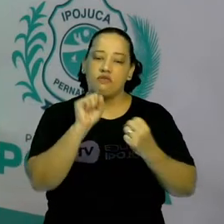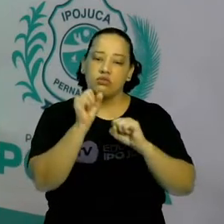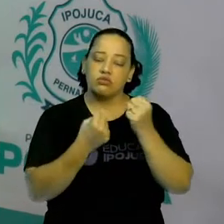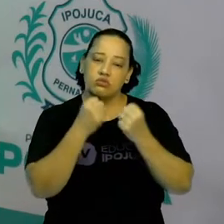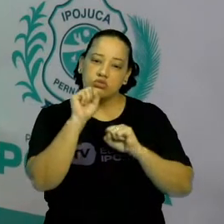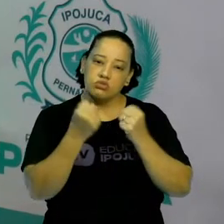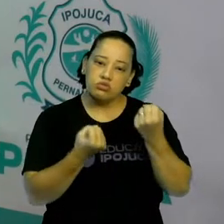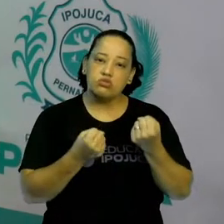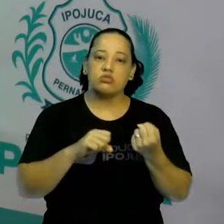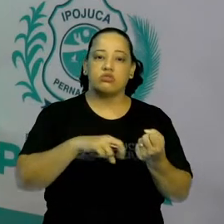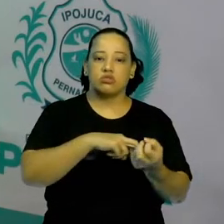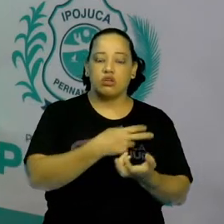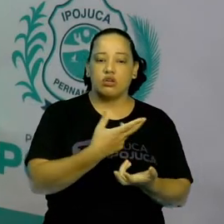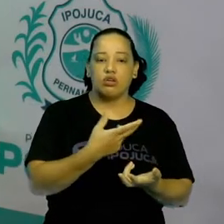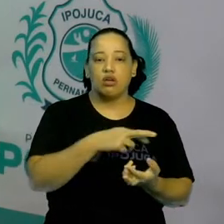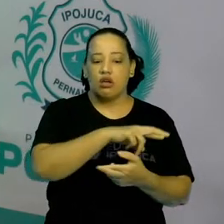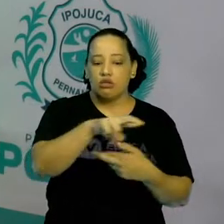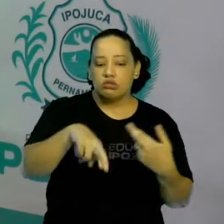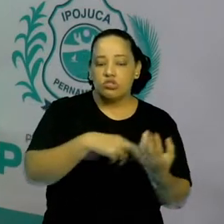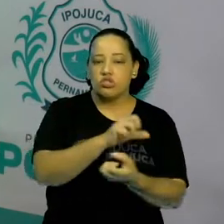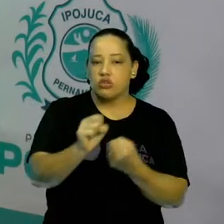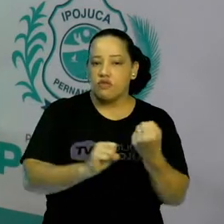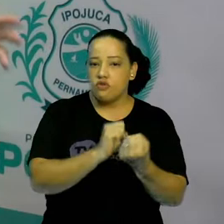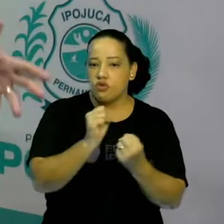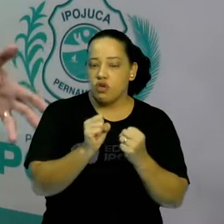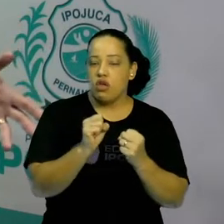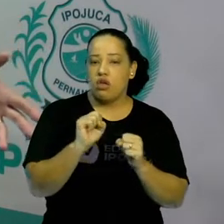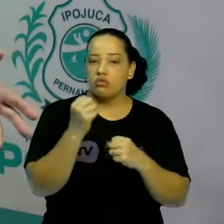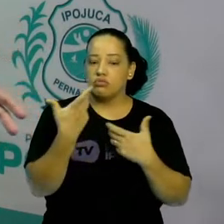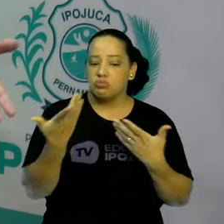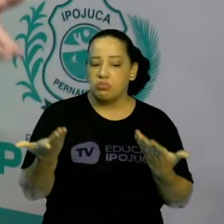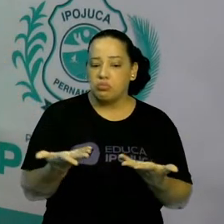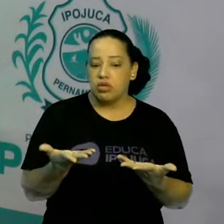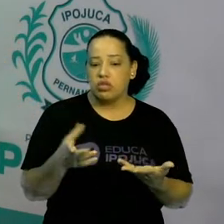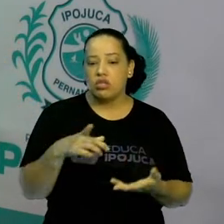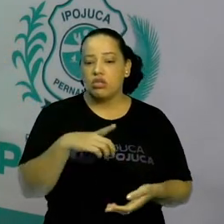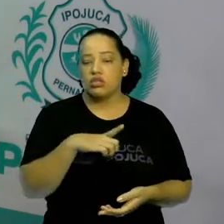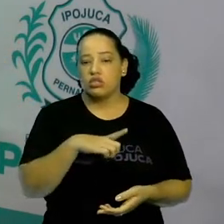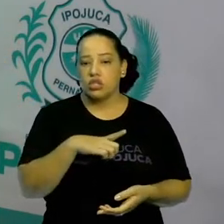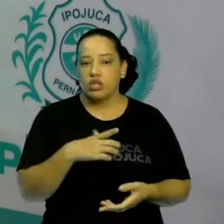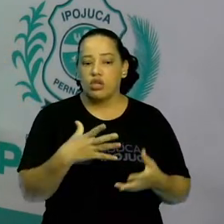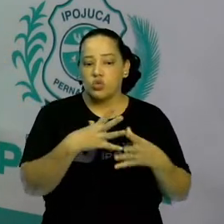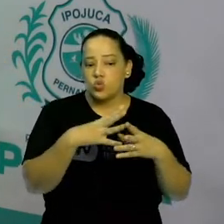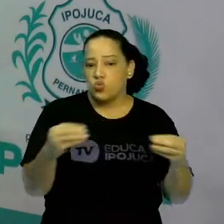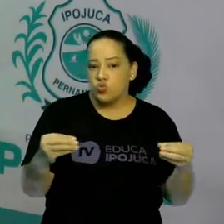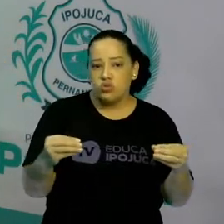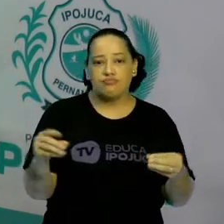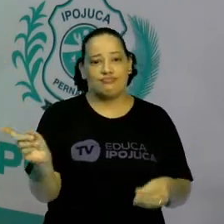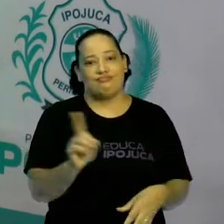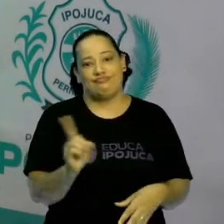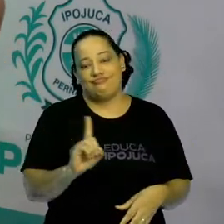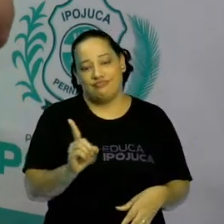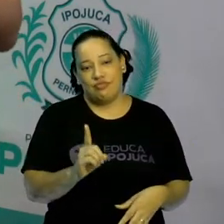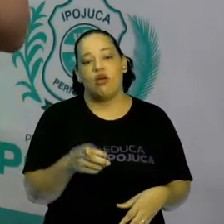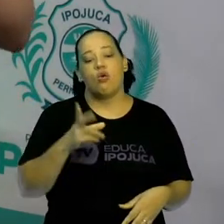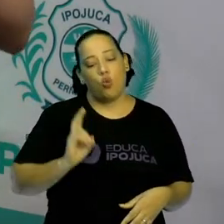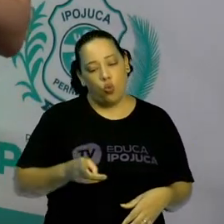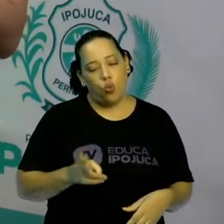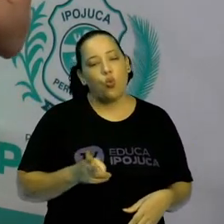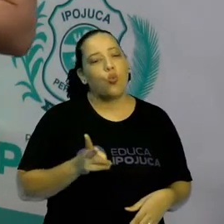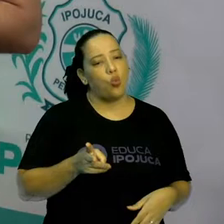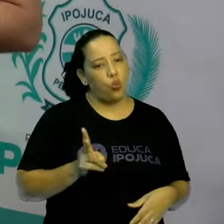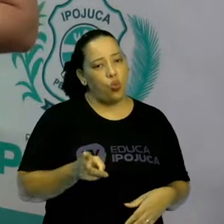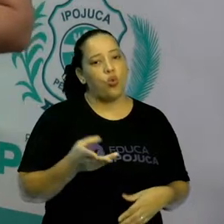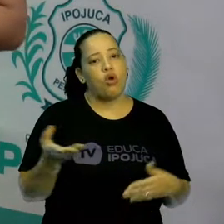aconteceu no século XVIII, o artesanato não desapareceu. O artesanato continuou existindo e ele